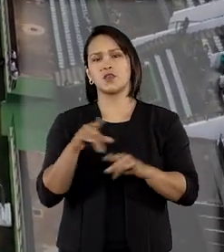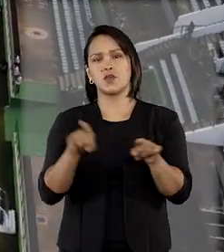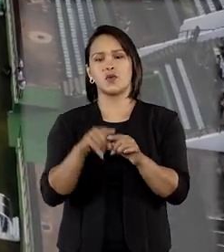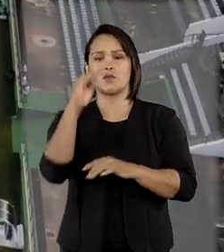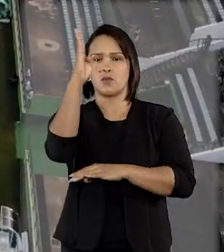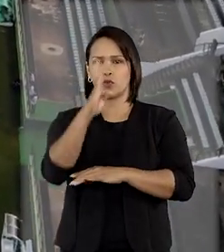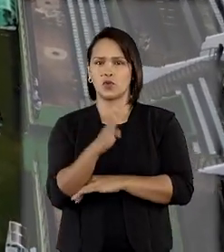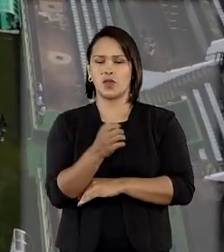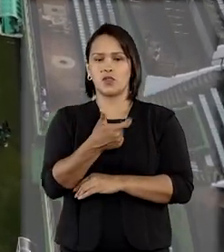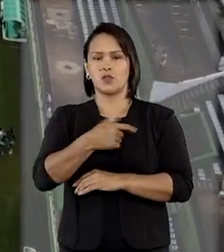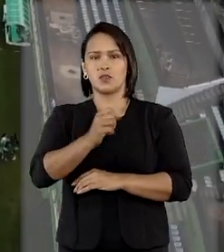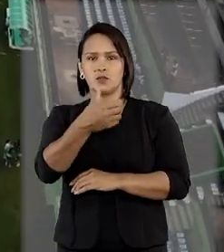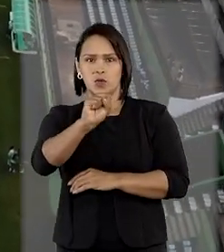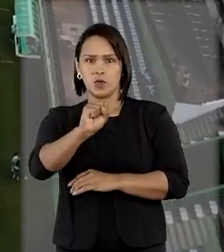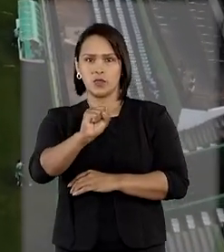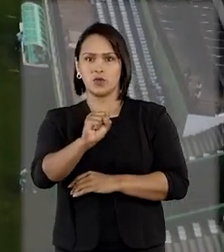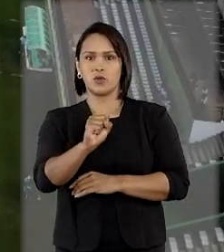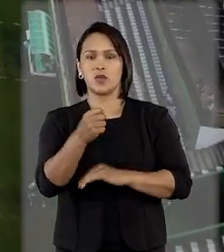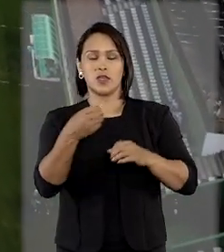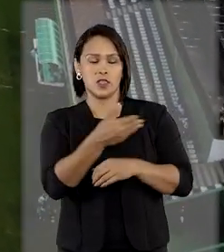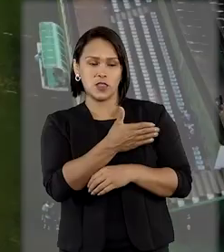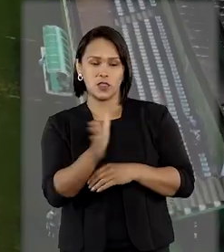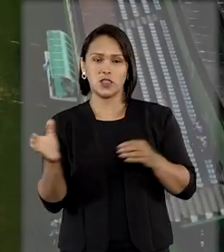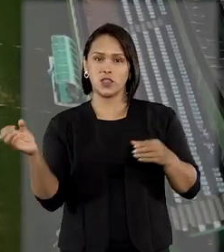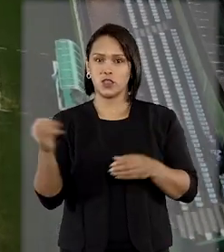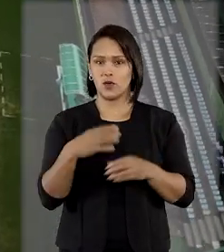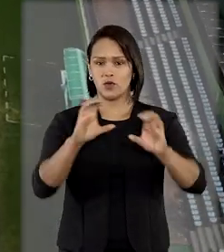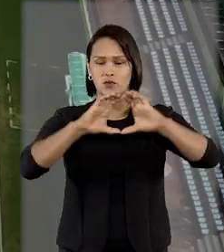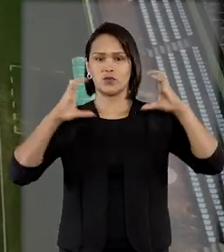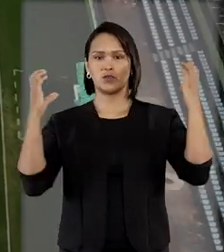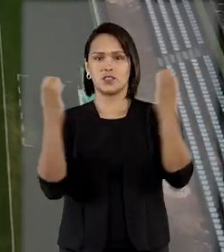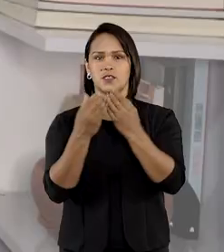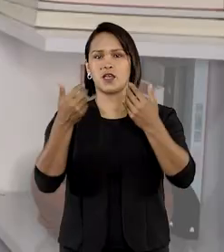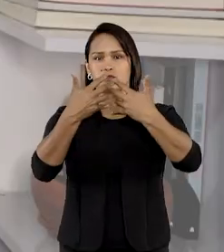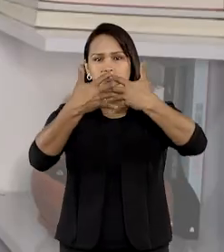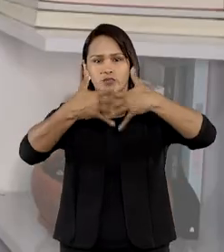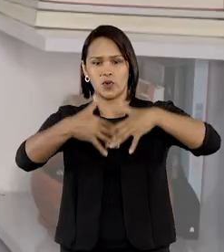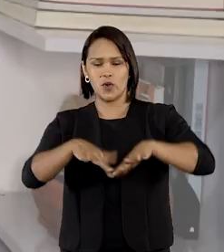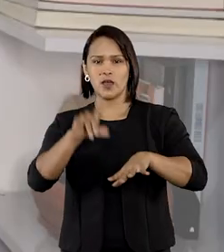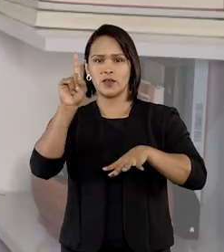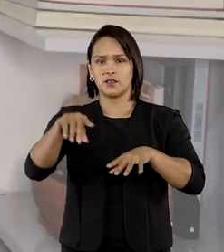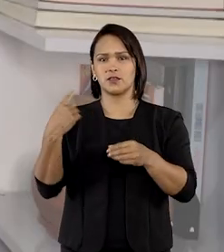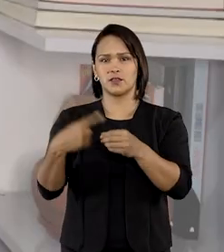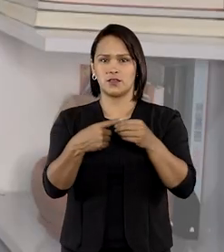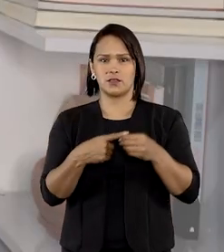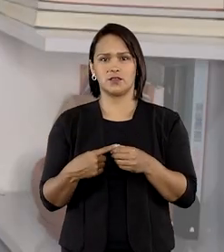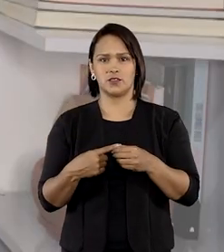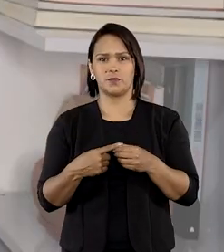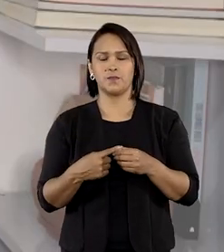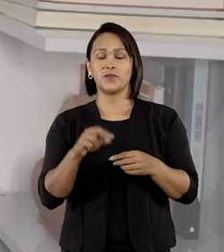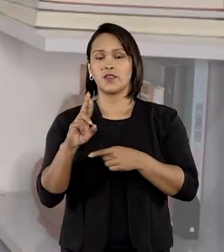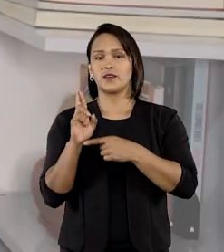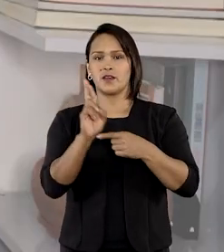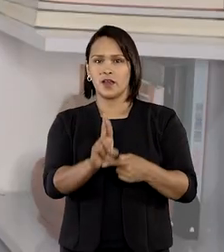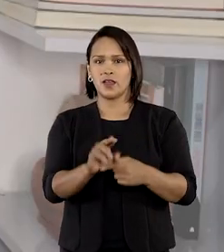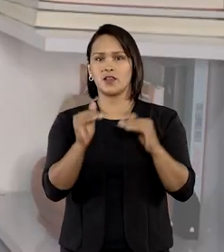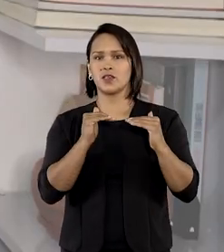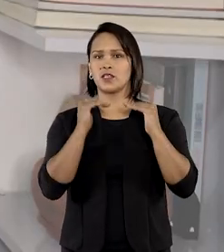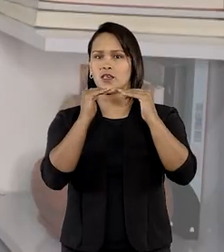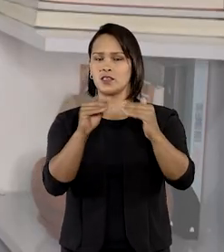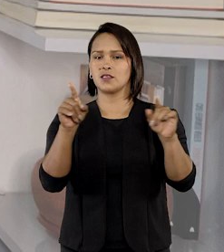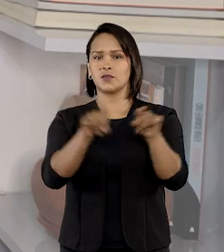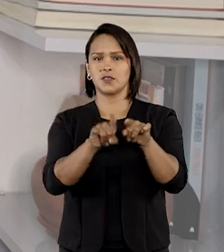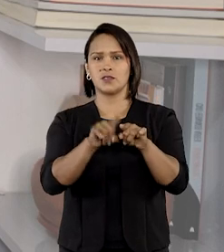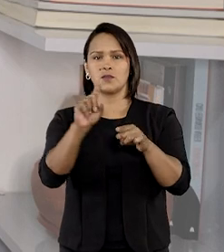na reinauguração do estádio Bezerrão, na região administrativa do Gama. A relatora restabeleceu também a condenação por